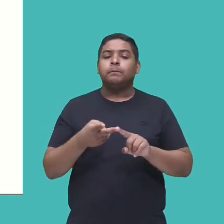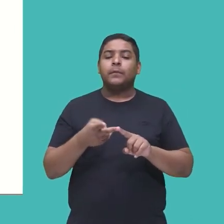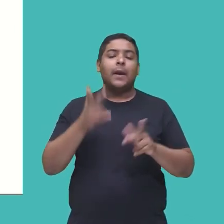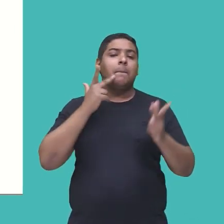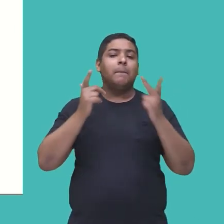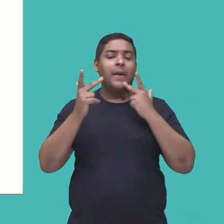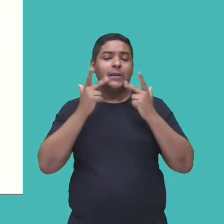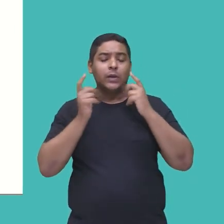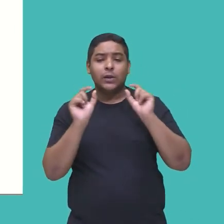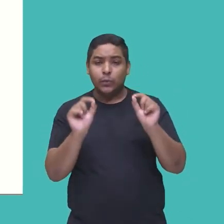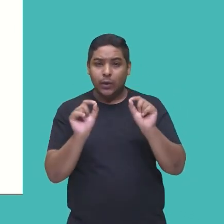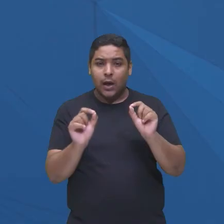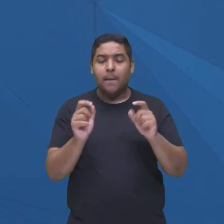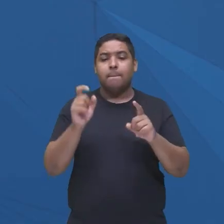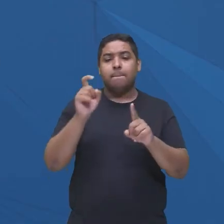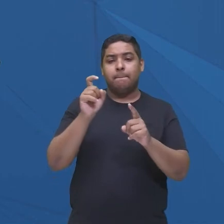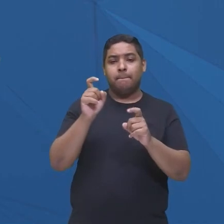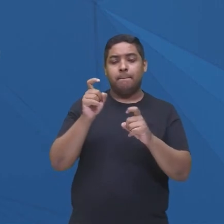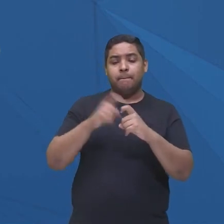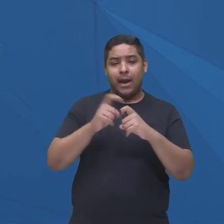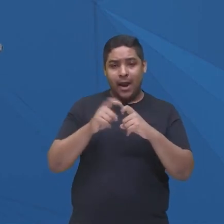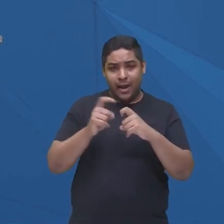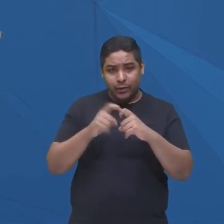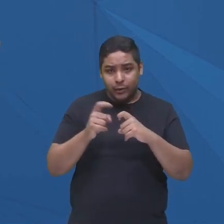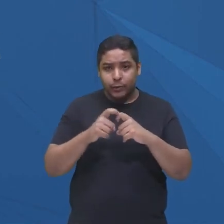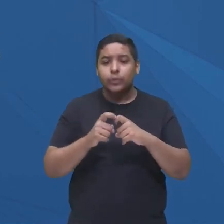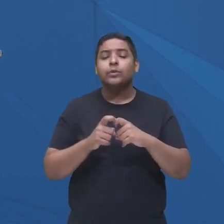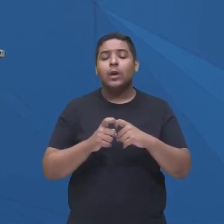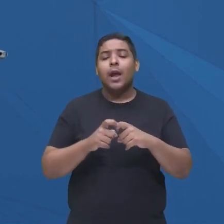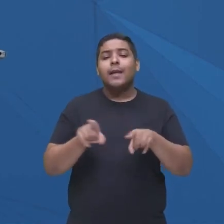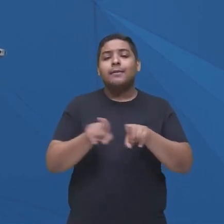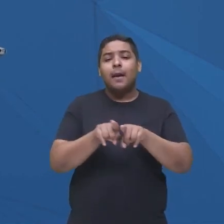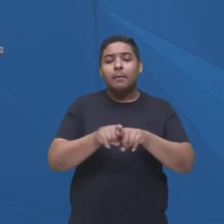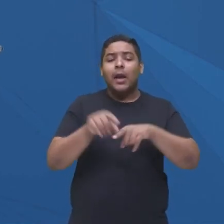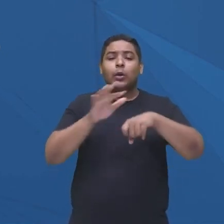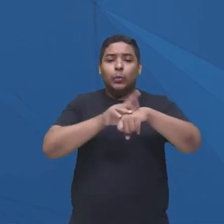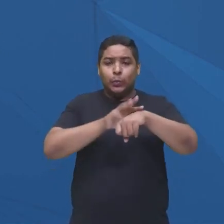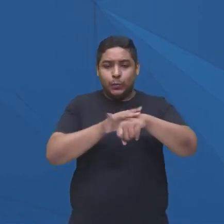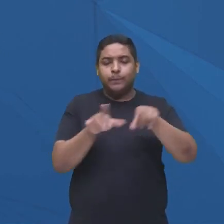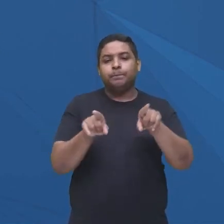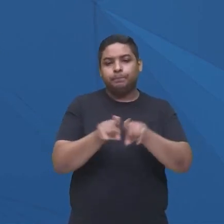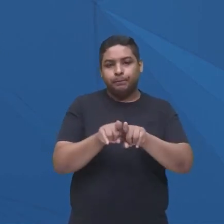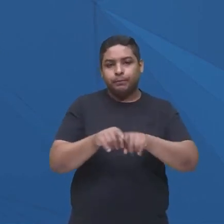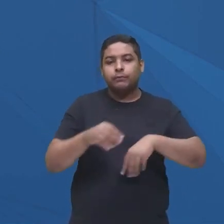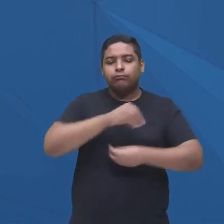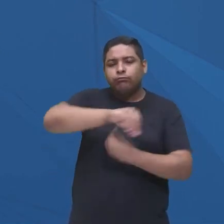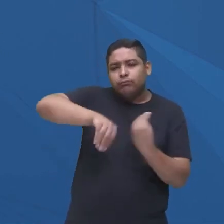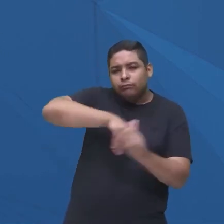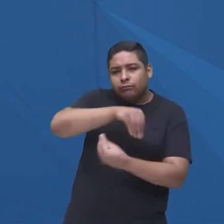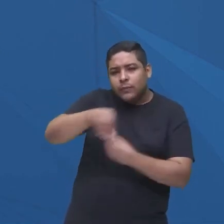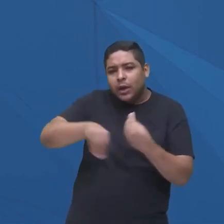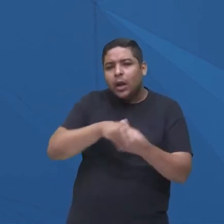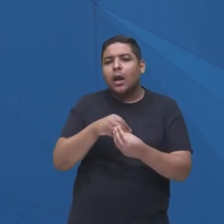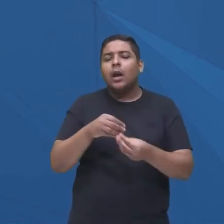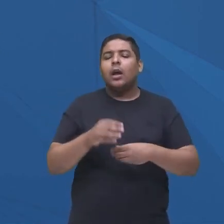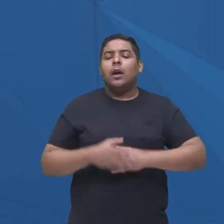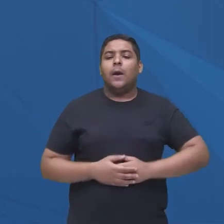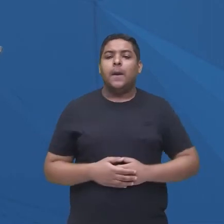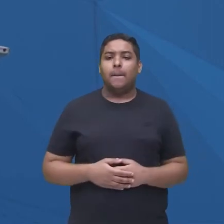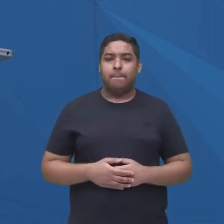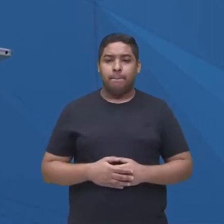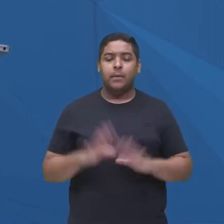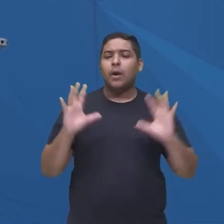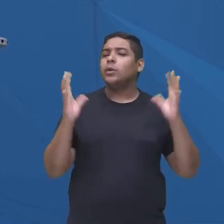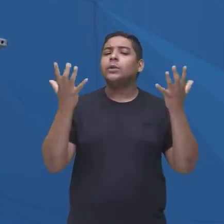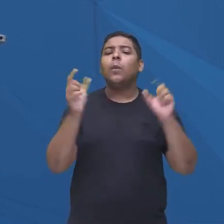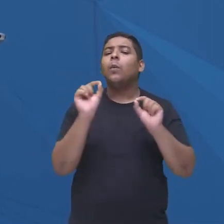que são os médicos e os pacientes, mescla também um pouco, né, de alguns casos que acontecem na série, para a